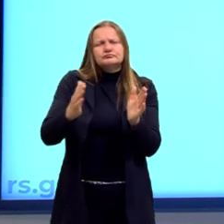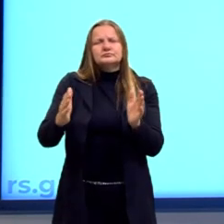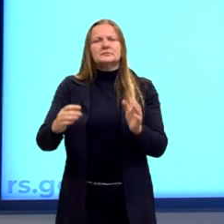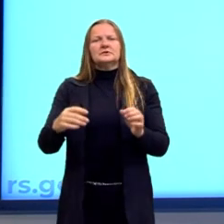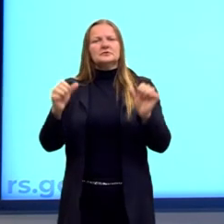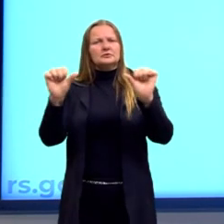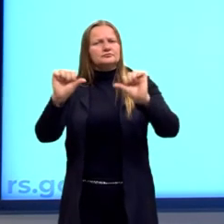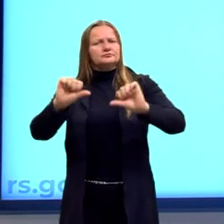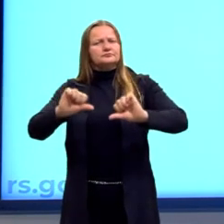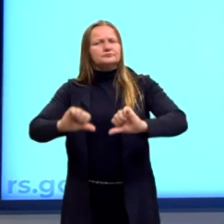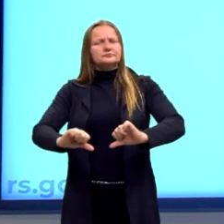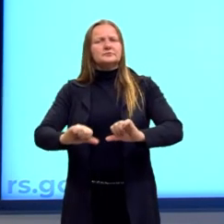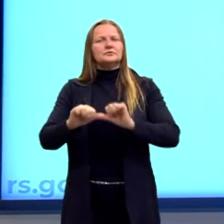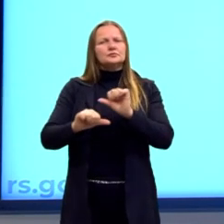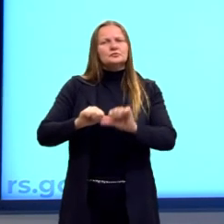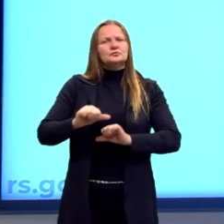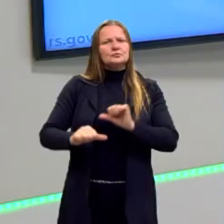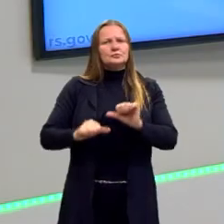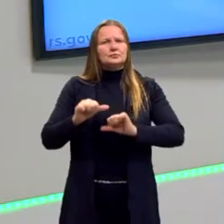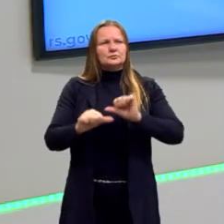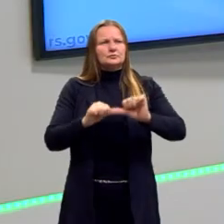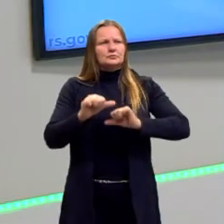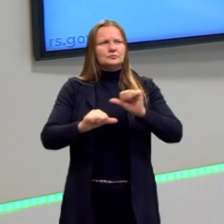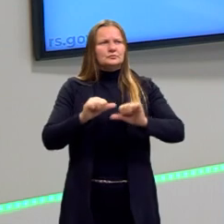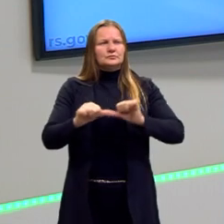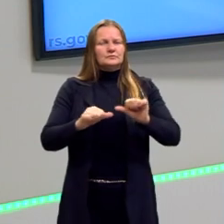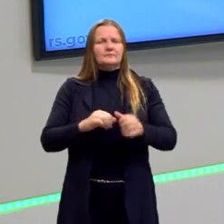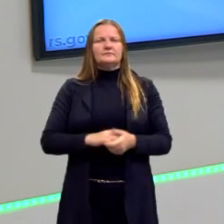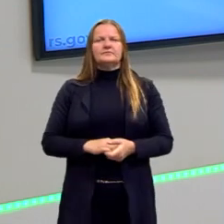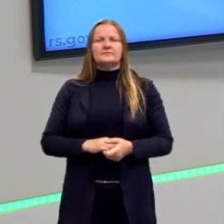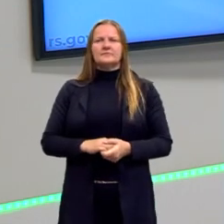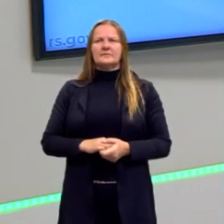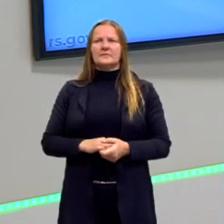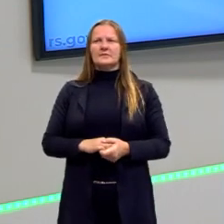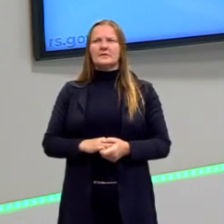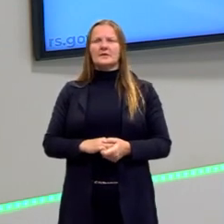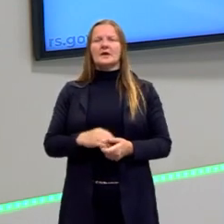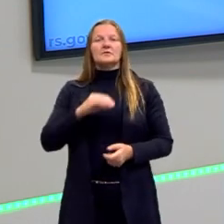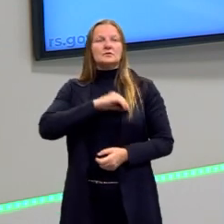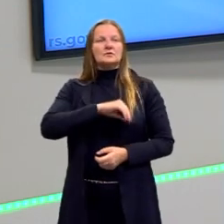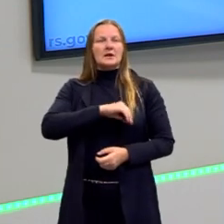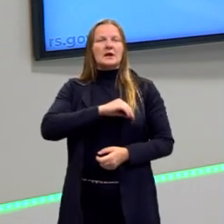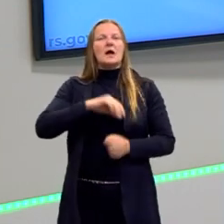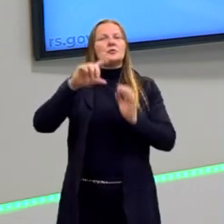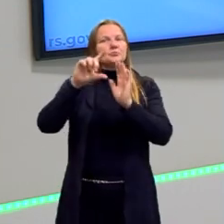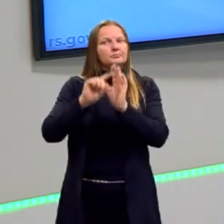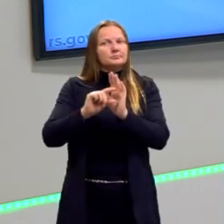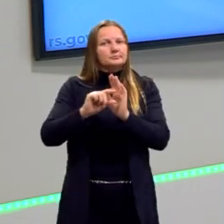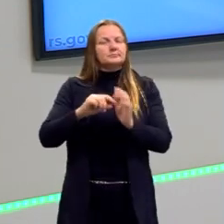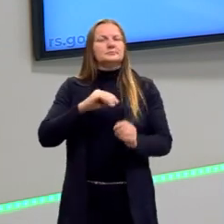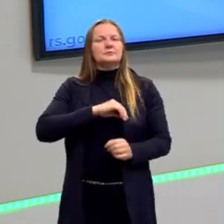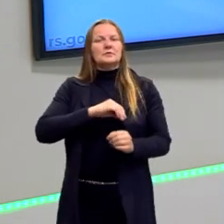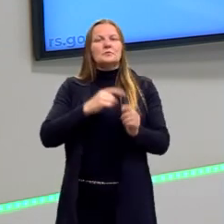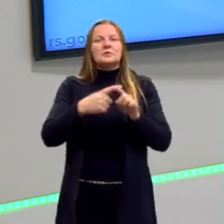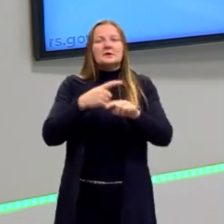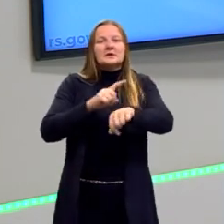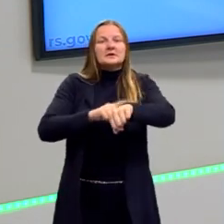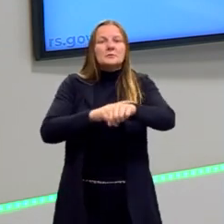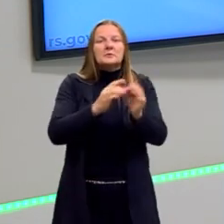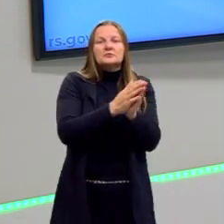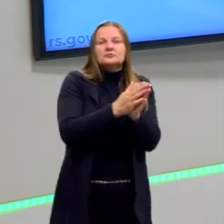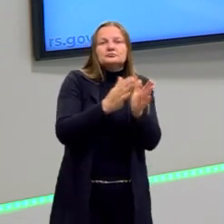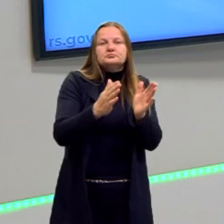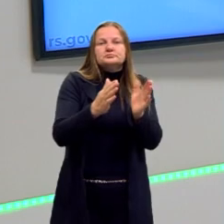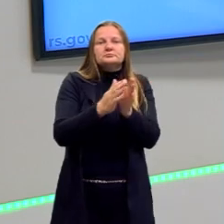do trabalho. Muitos trabalhadores acabam ganhando menos, enfim, essa questão dos trabalhos temporários, mas que é algo presente